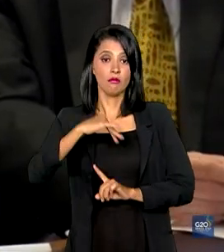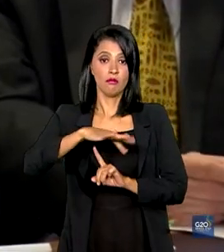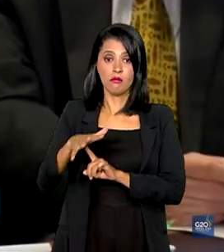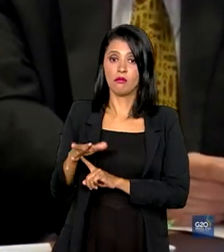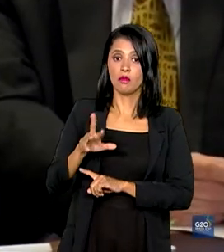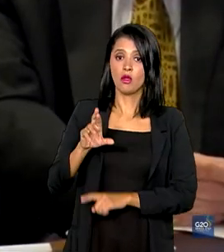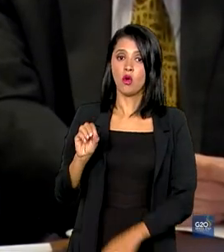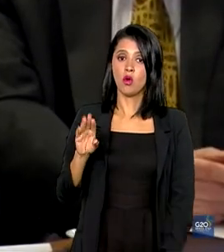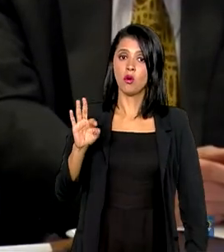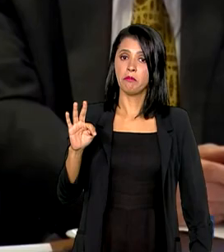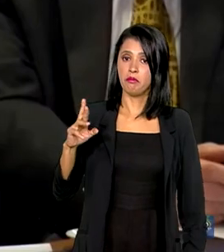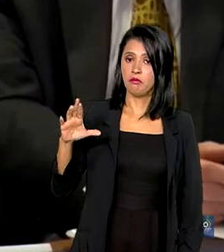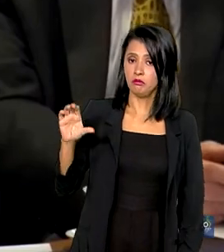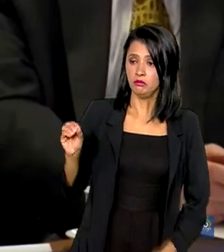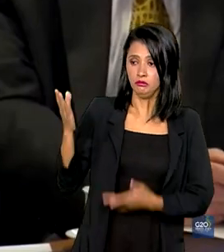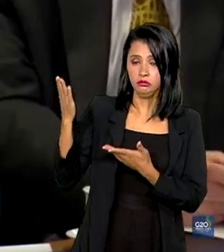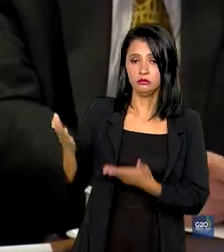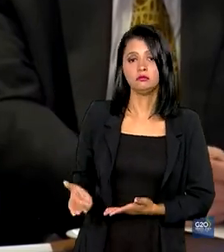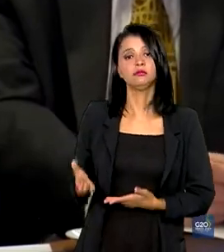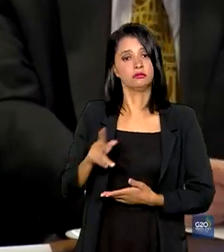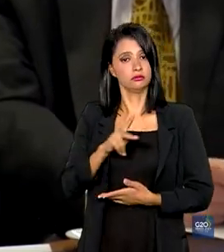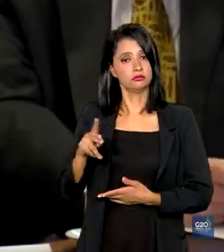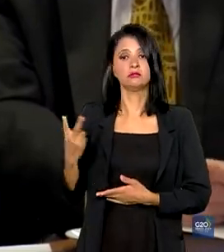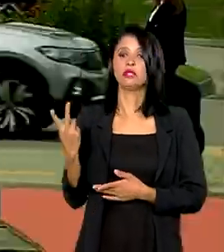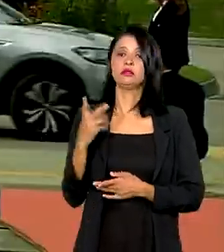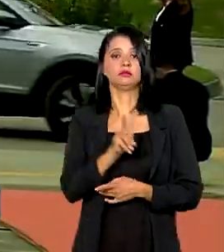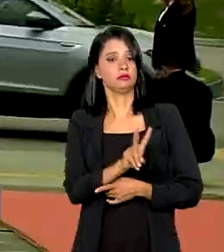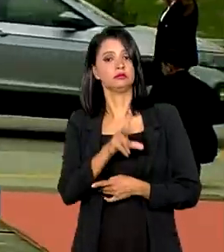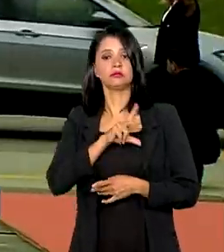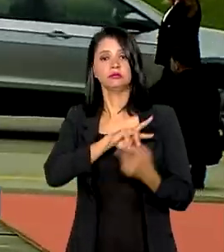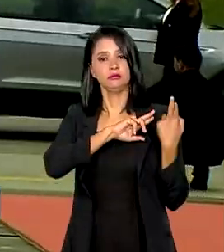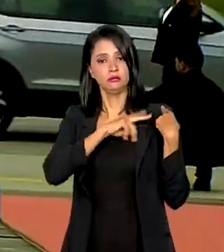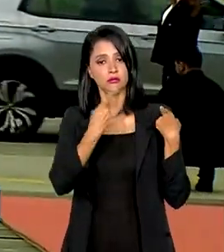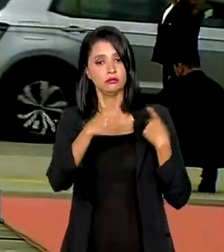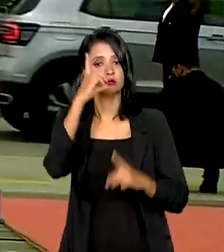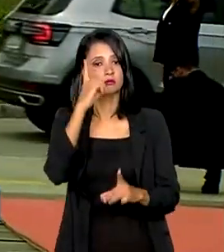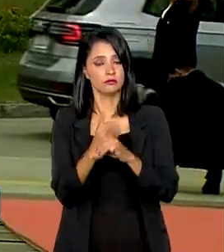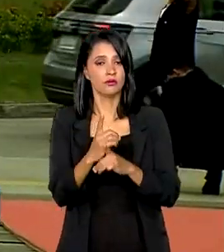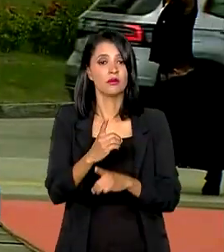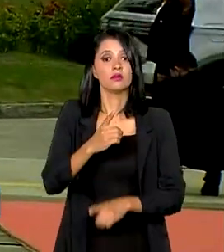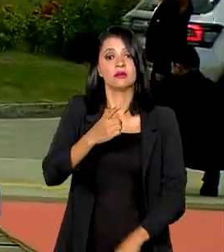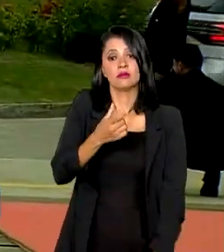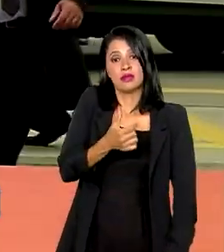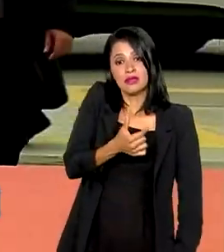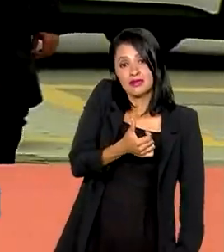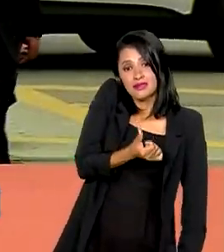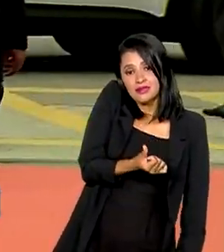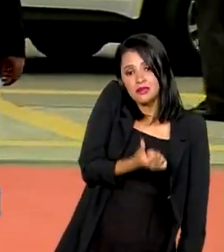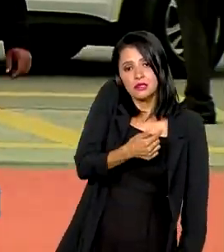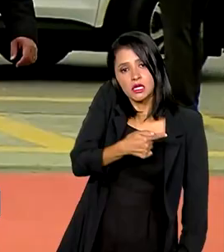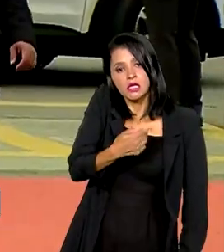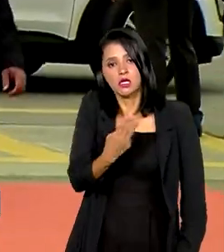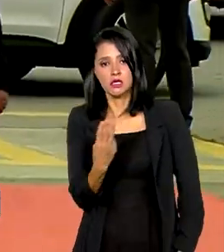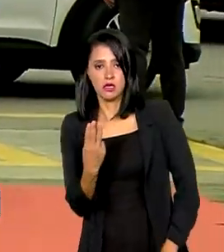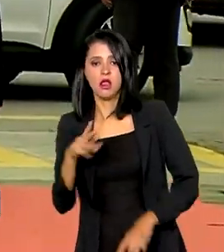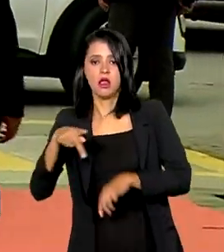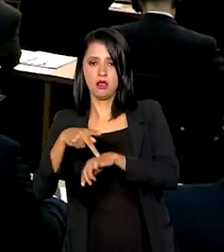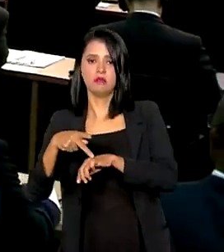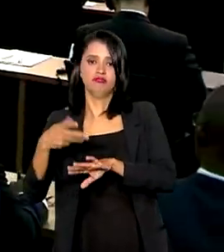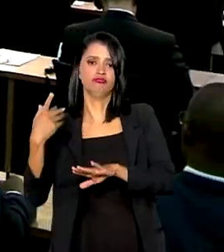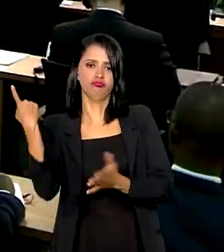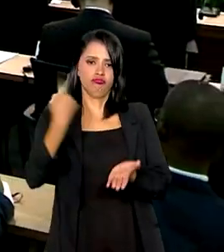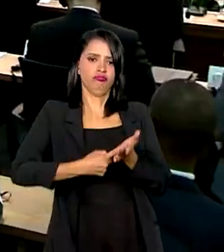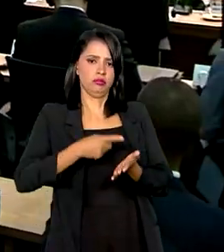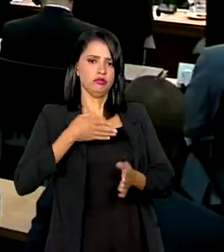Roberto Campos Neto, vão presidir o encontro. 73 delegações já confirmaram presença.